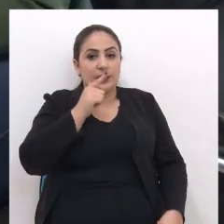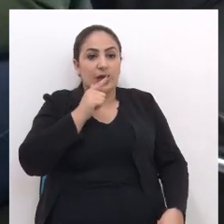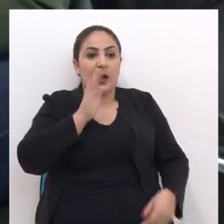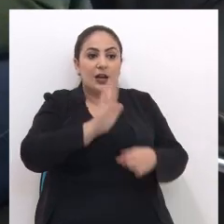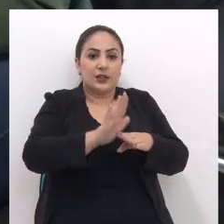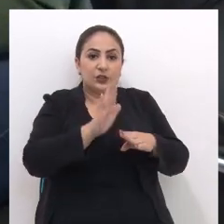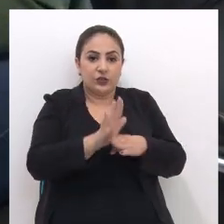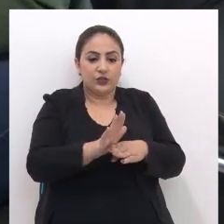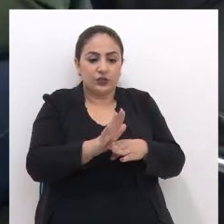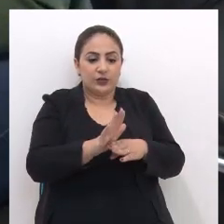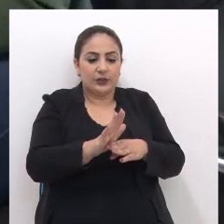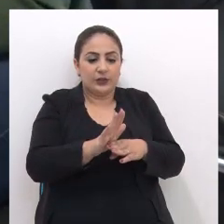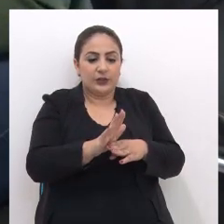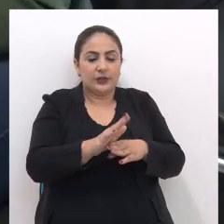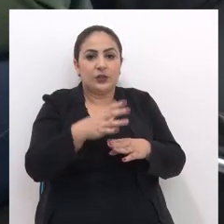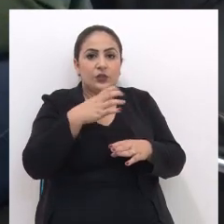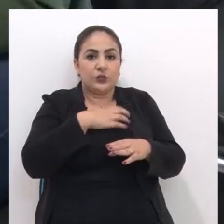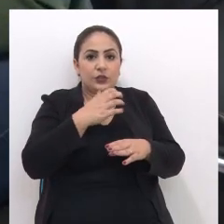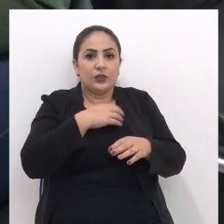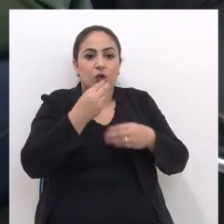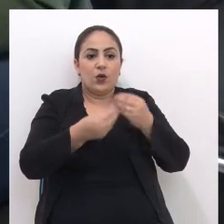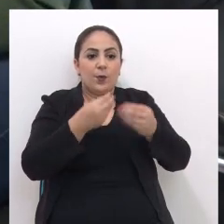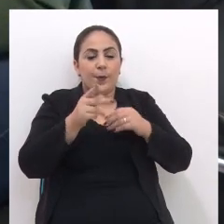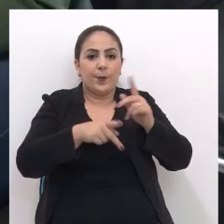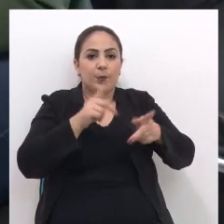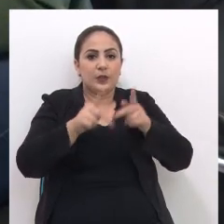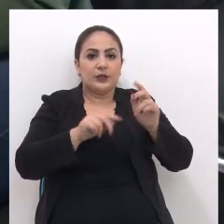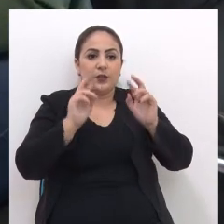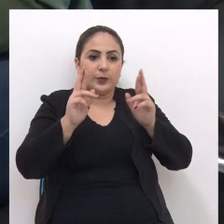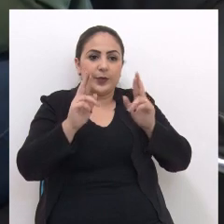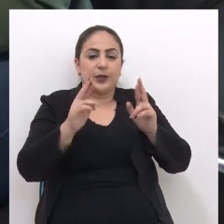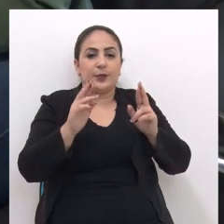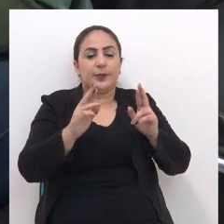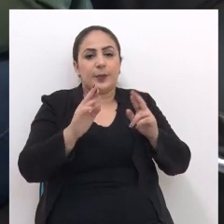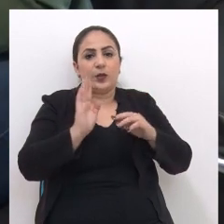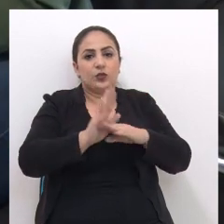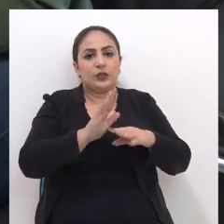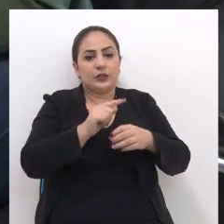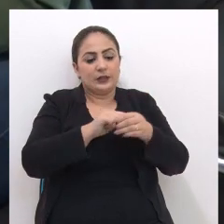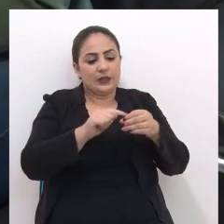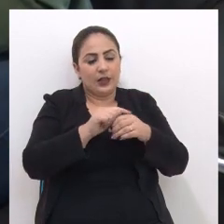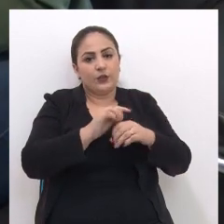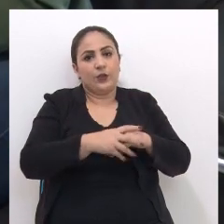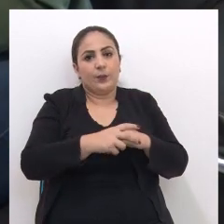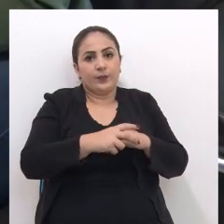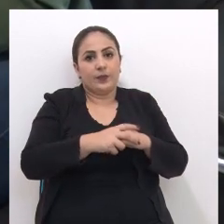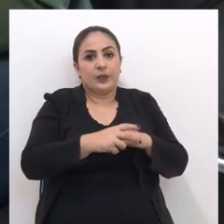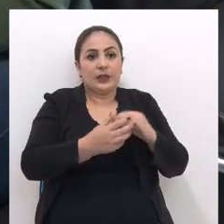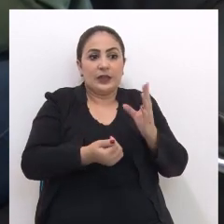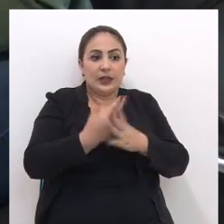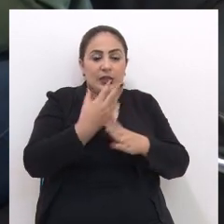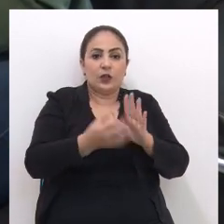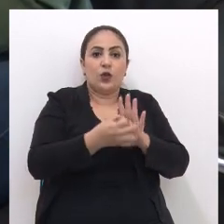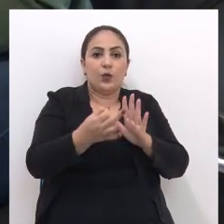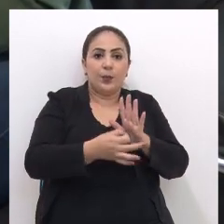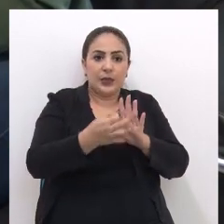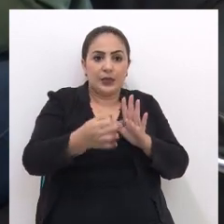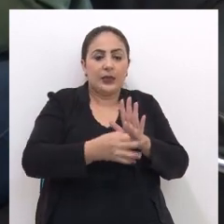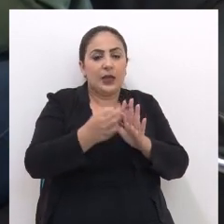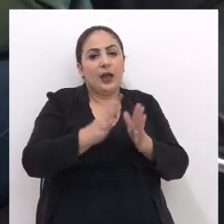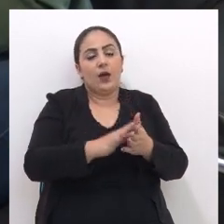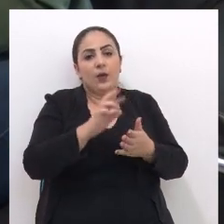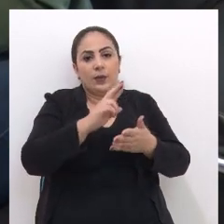Contribuir Da forma como A população espera Que os vereadores Contribuam com a cidade Emitindo opiniões